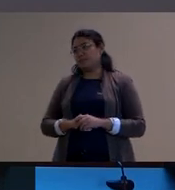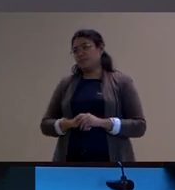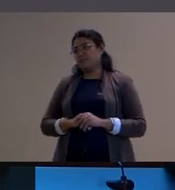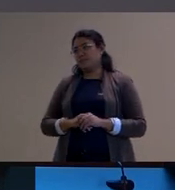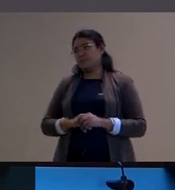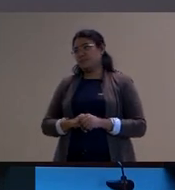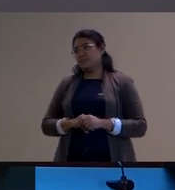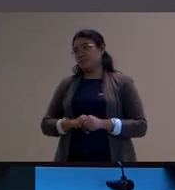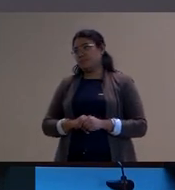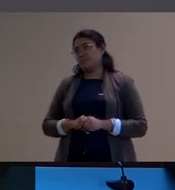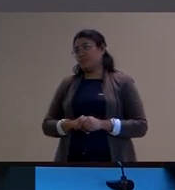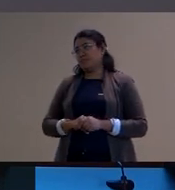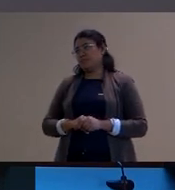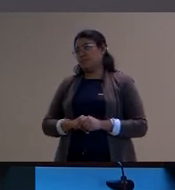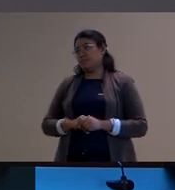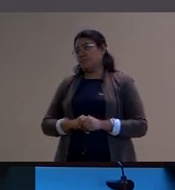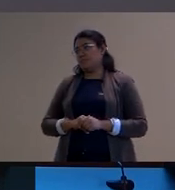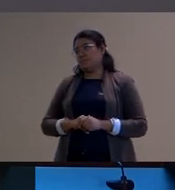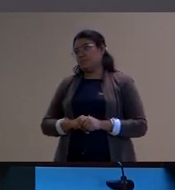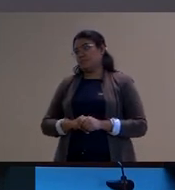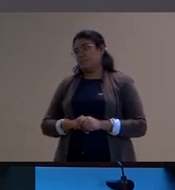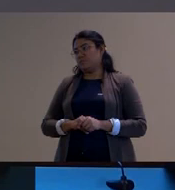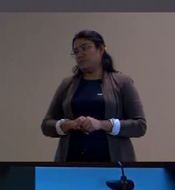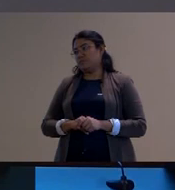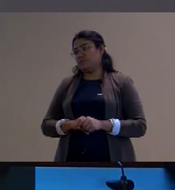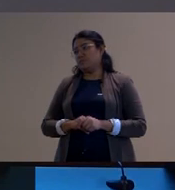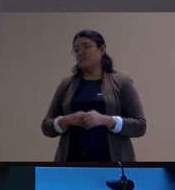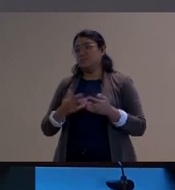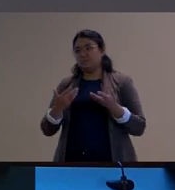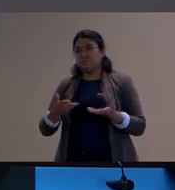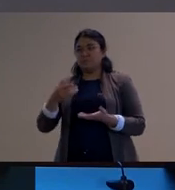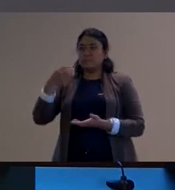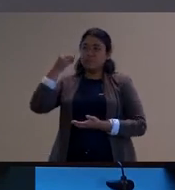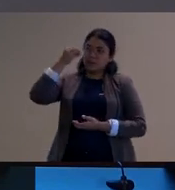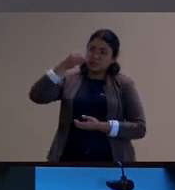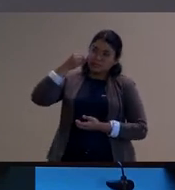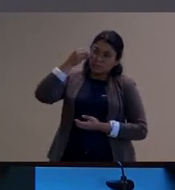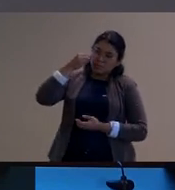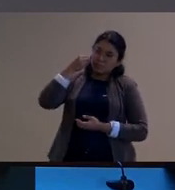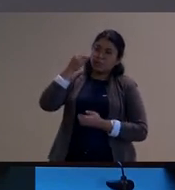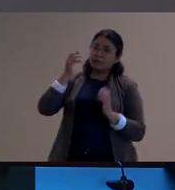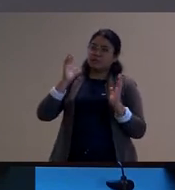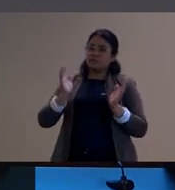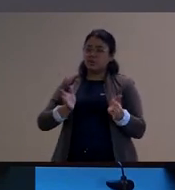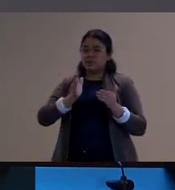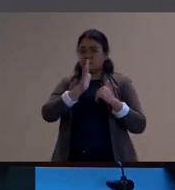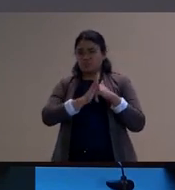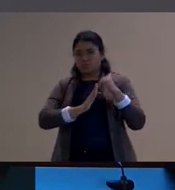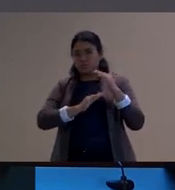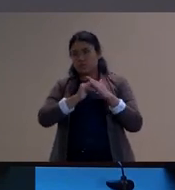e aí para pensar um pouco essa ideia de experiência que a gente está construindo aqui